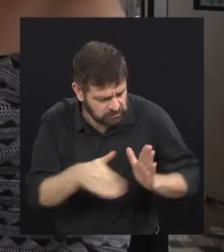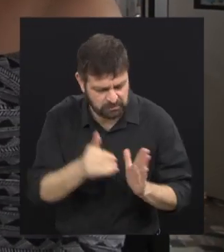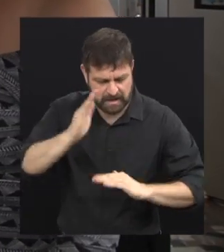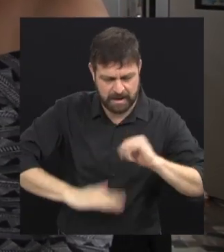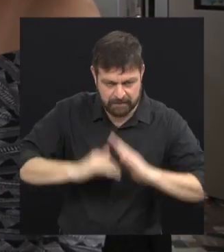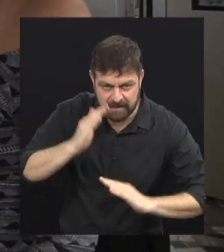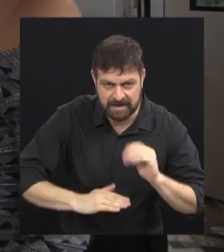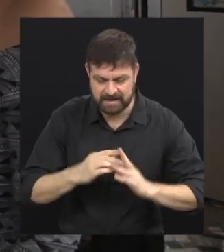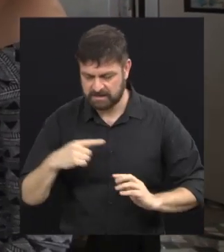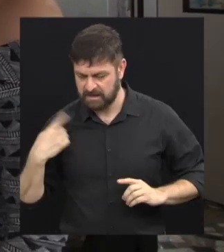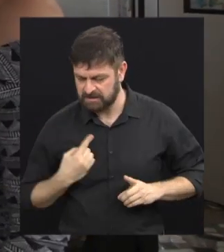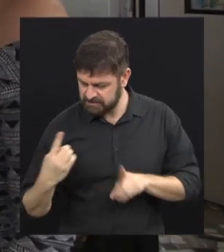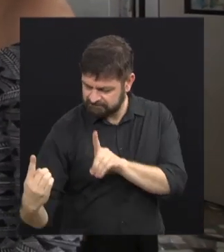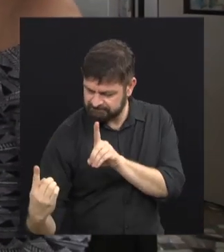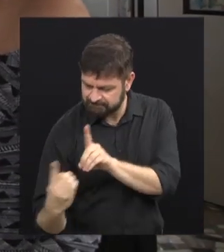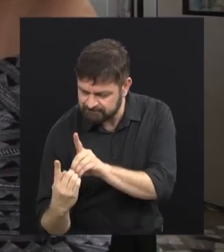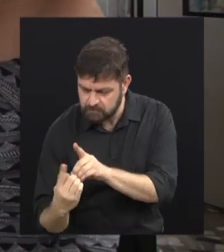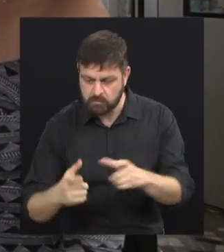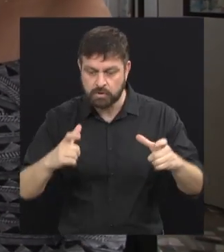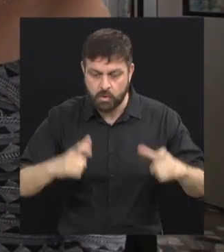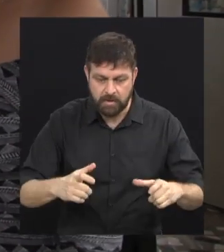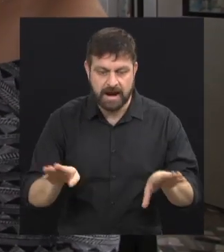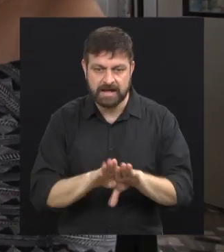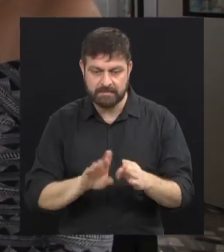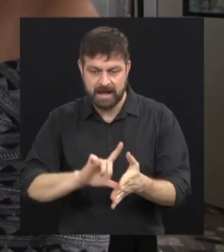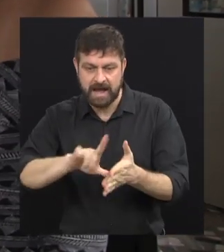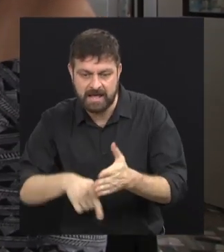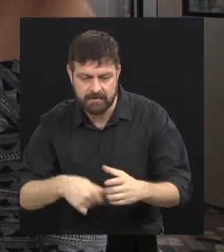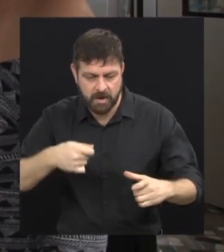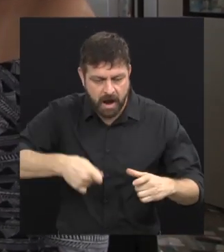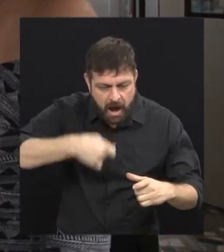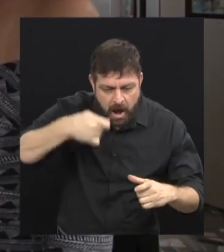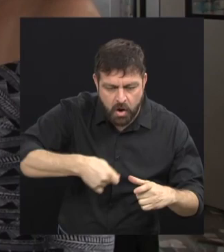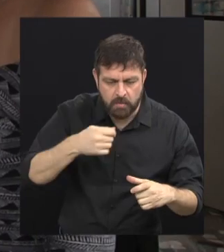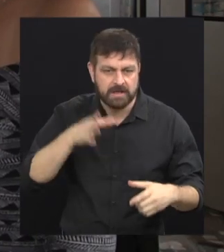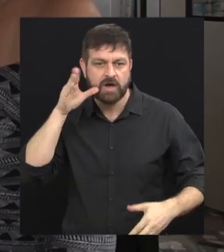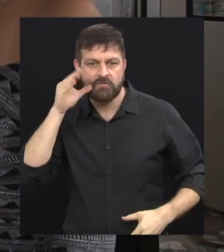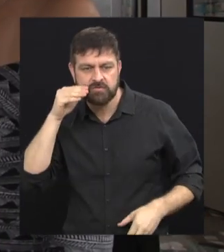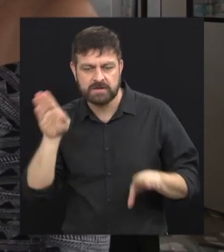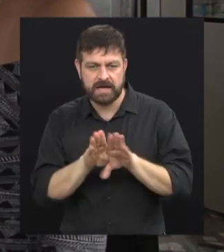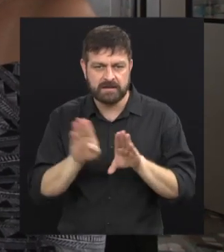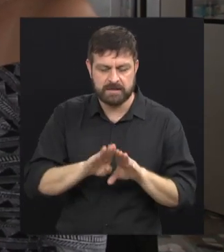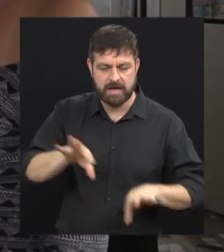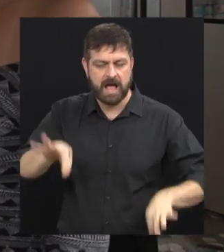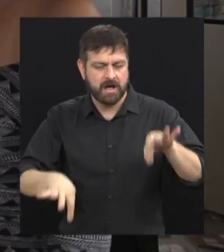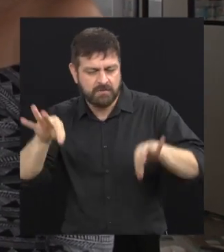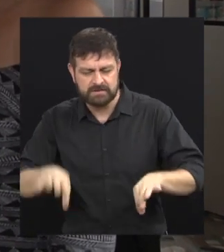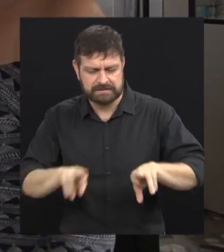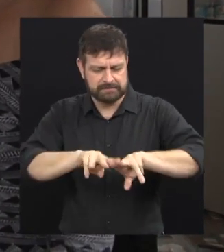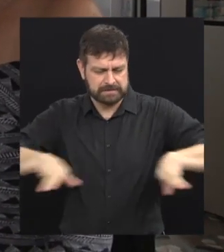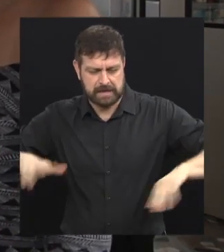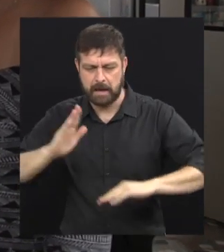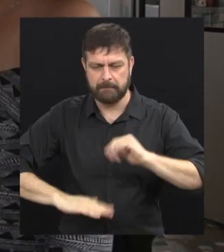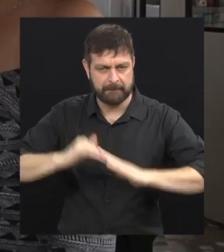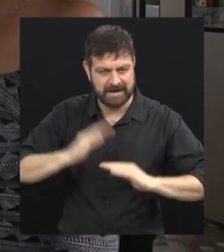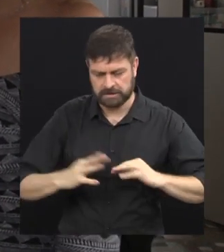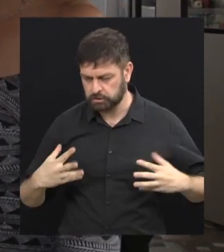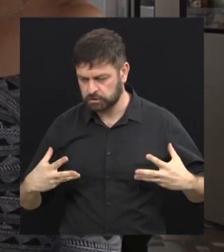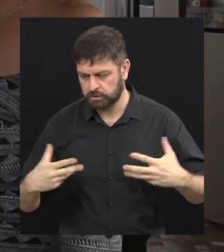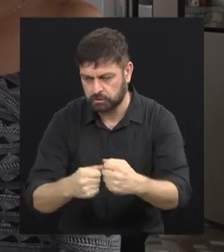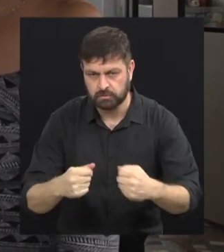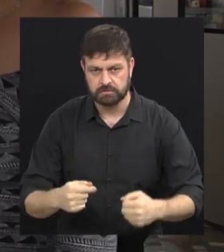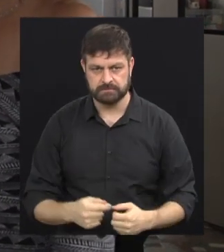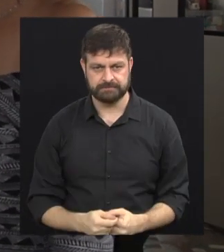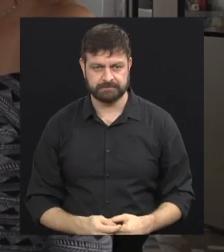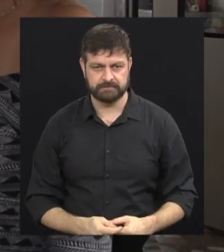Gostam da gente, do espaço, da refeição que é servida, dos funcionários, das atividades de oficina. Toda a